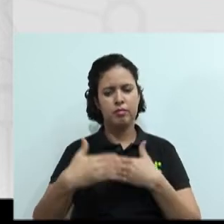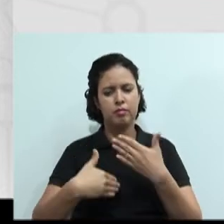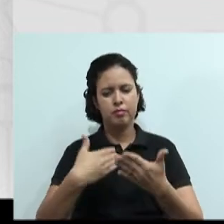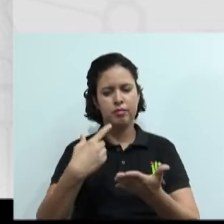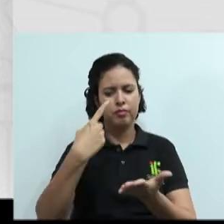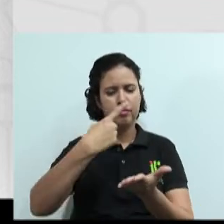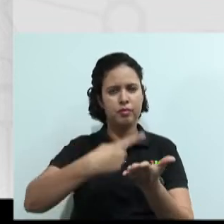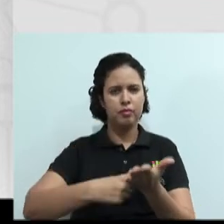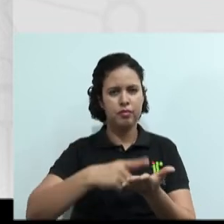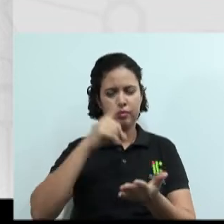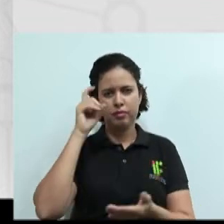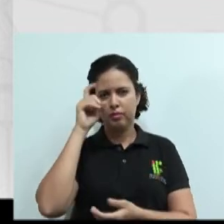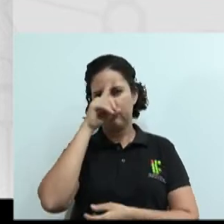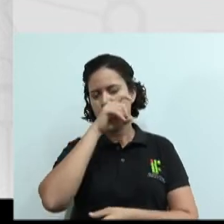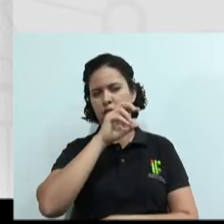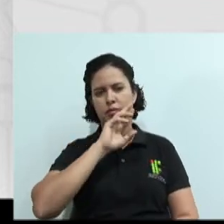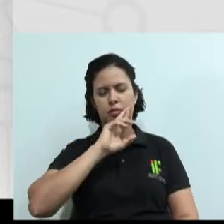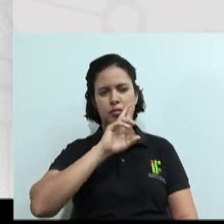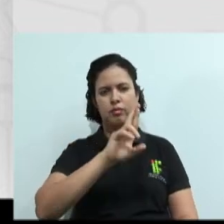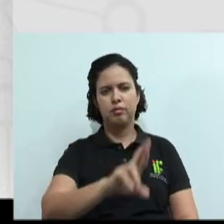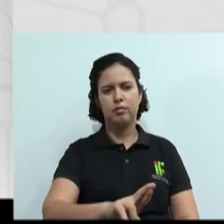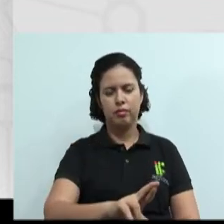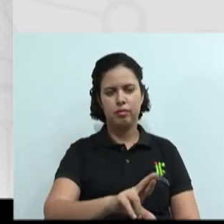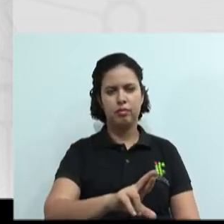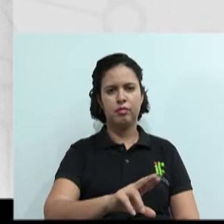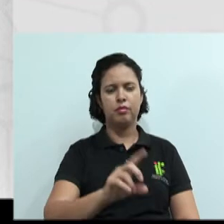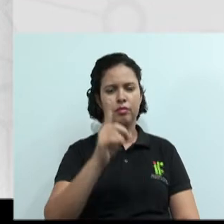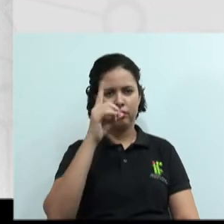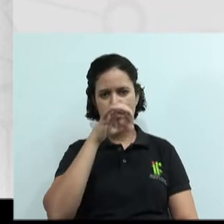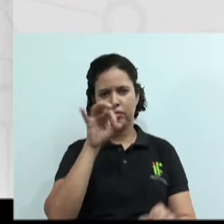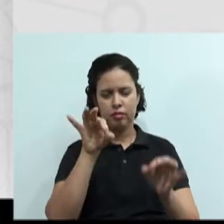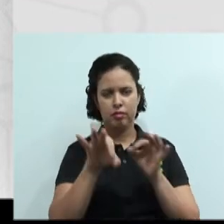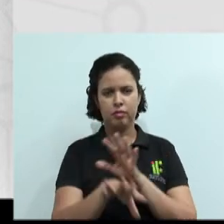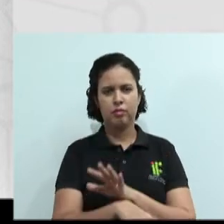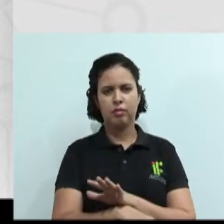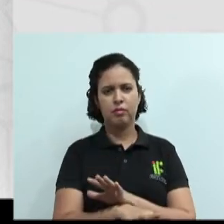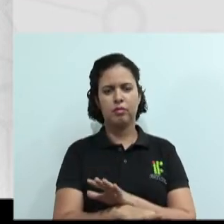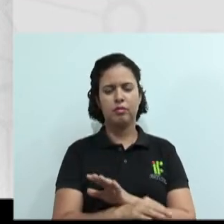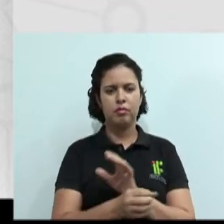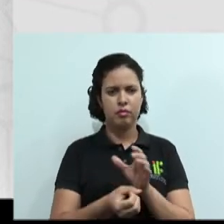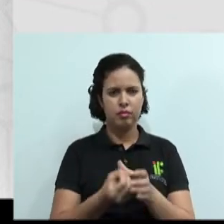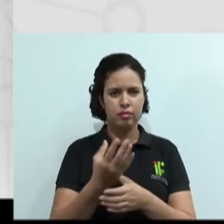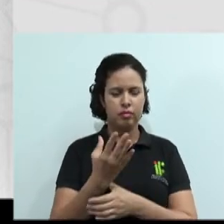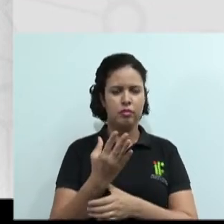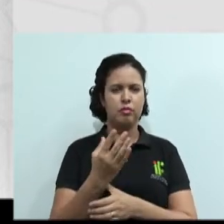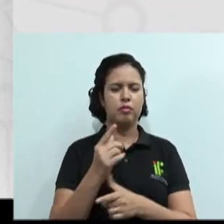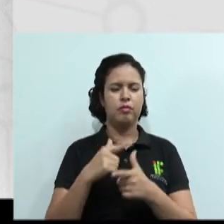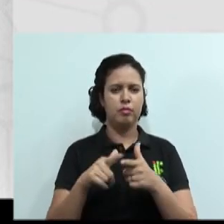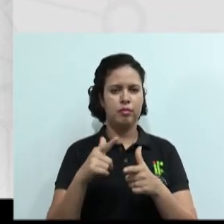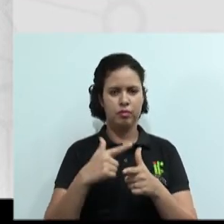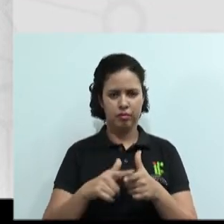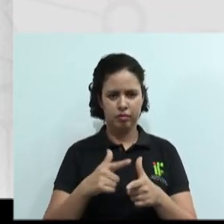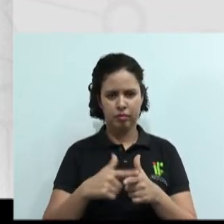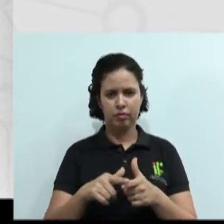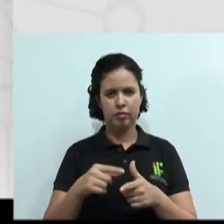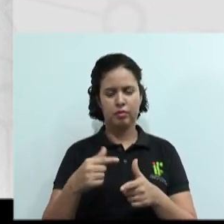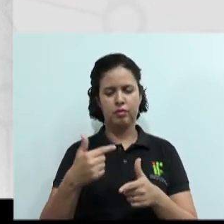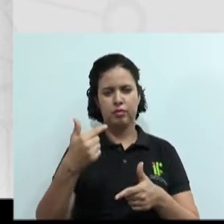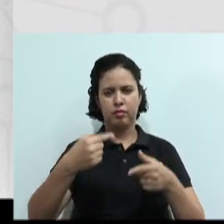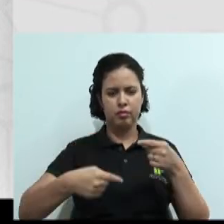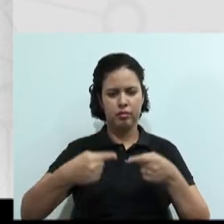ser resolvido, difícil de ser concluído e já começam a aparecer as faíscas do conflito, ok?